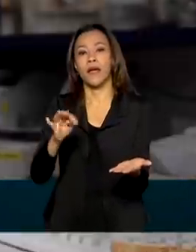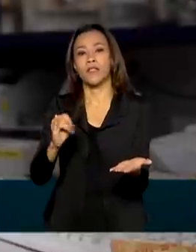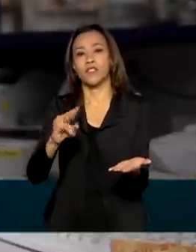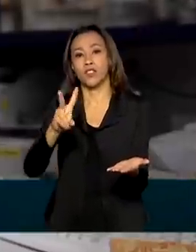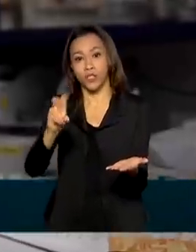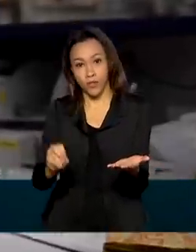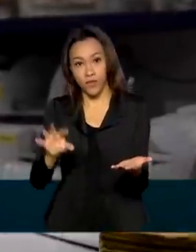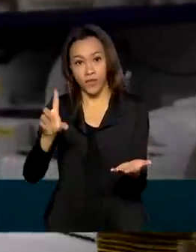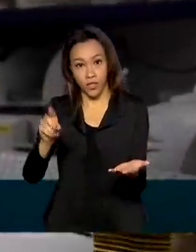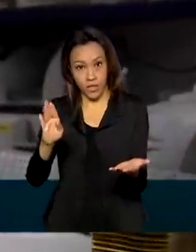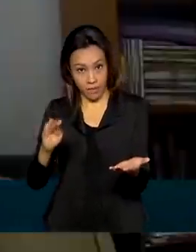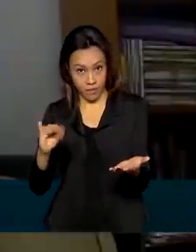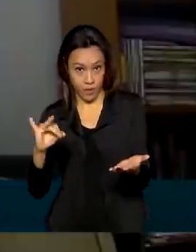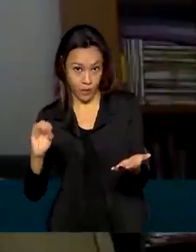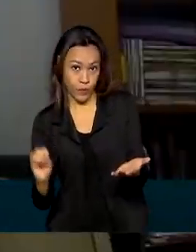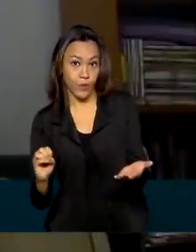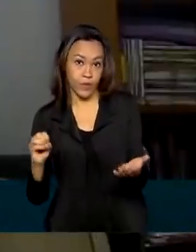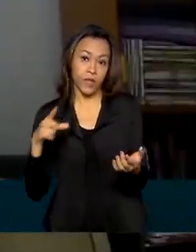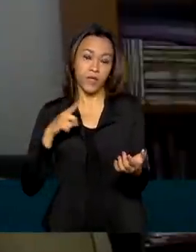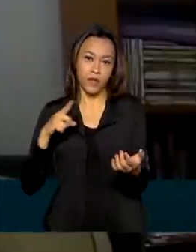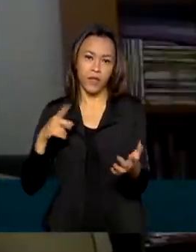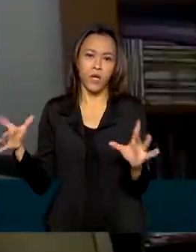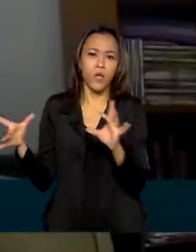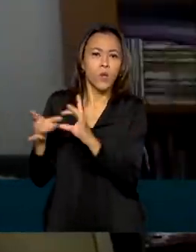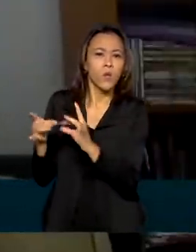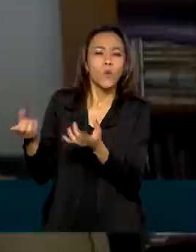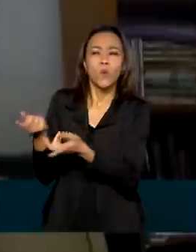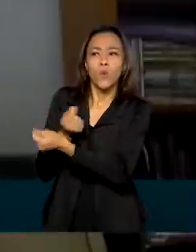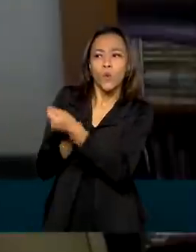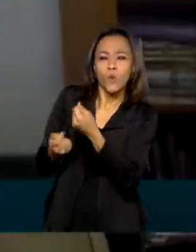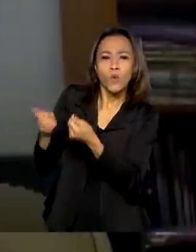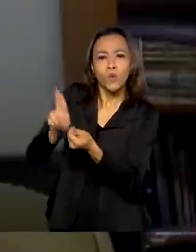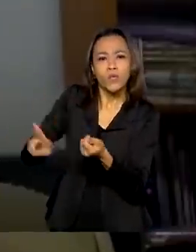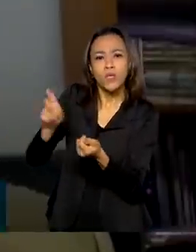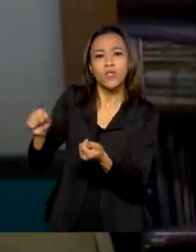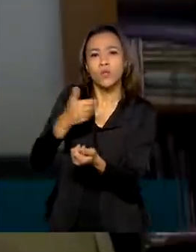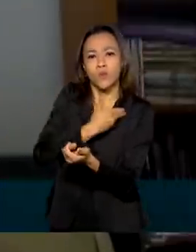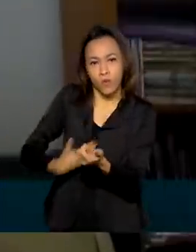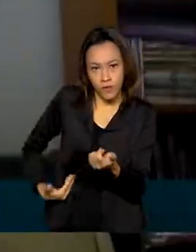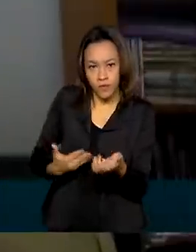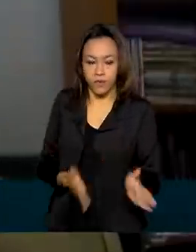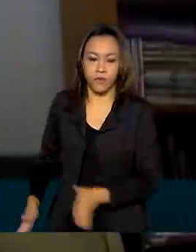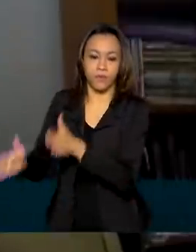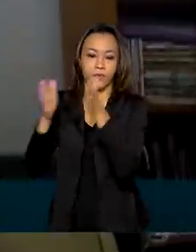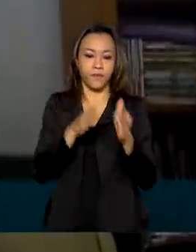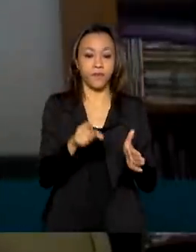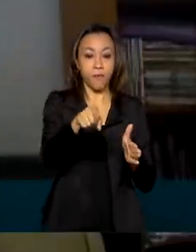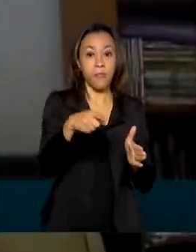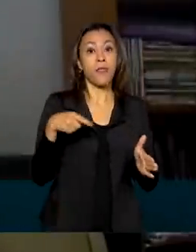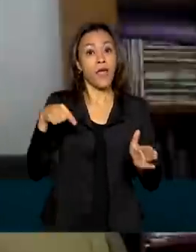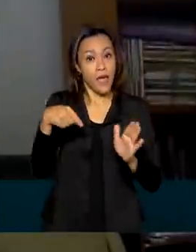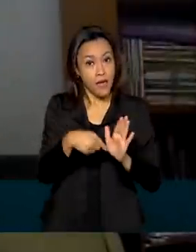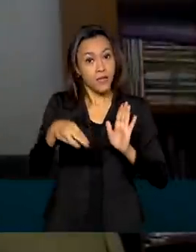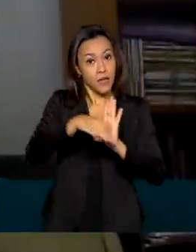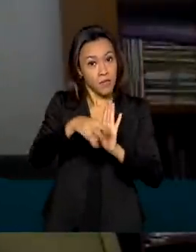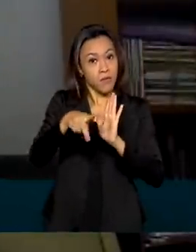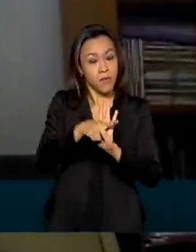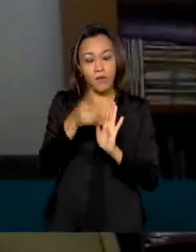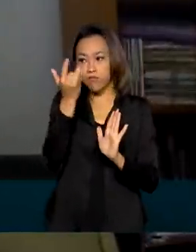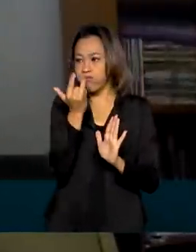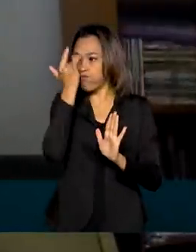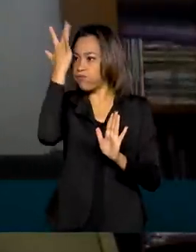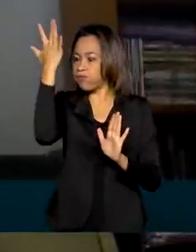envolvendo recursos públicos. Essa medida provisória, então, vem de forma pronta para